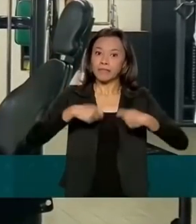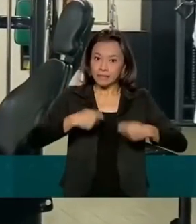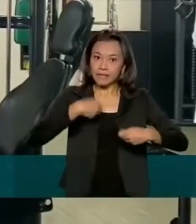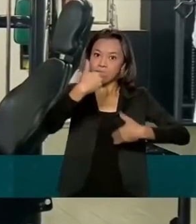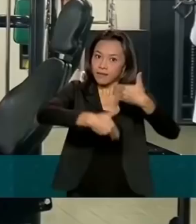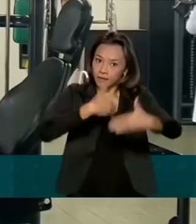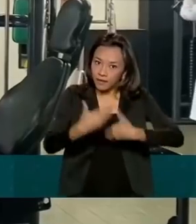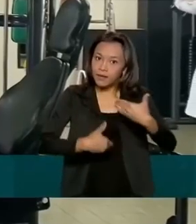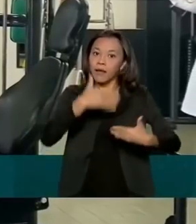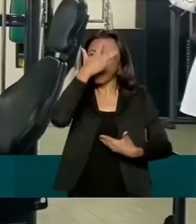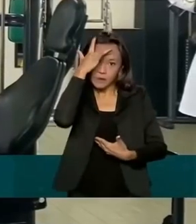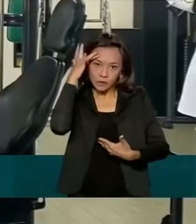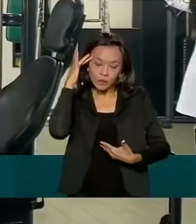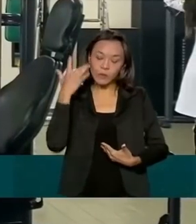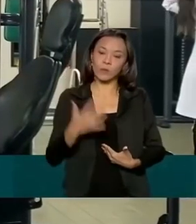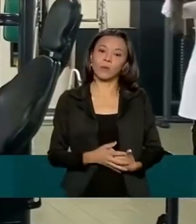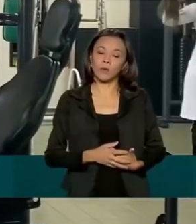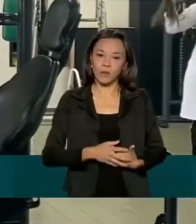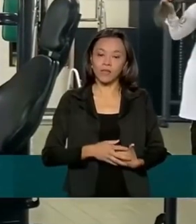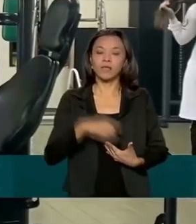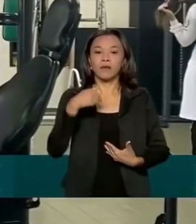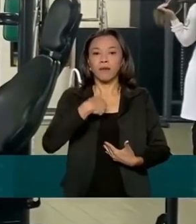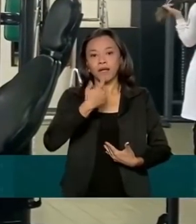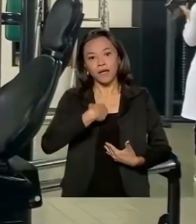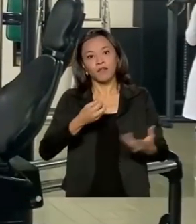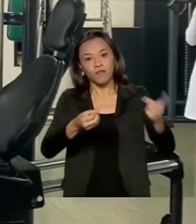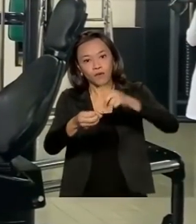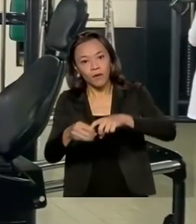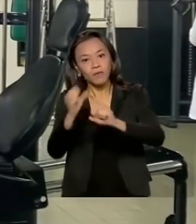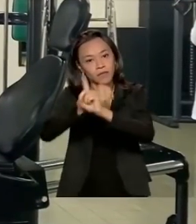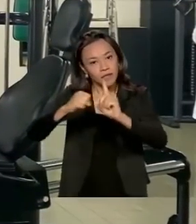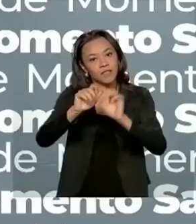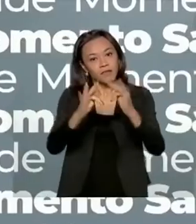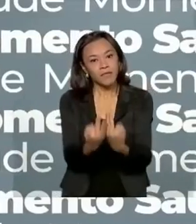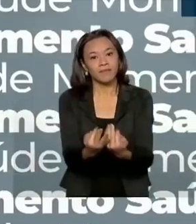paciente, reabilitar esse paciente para devolver para a sociedade e para as famílias.